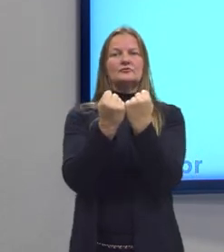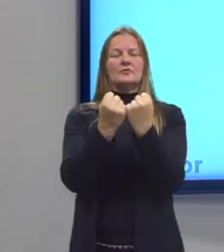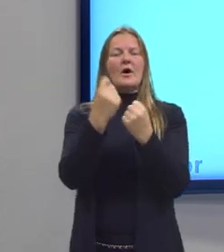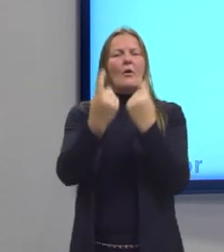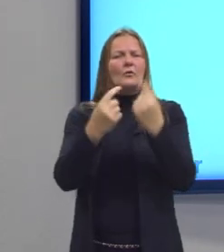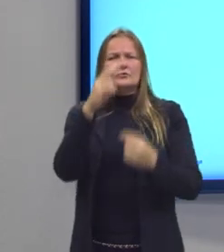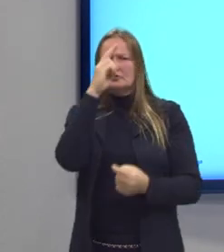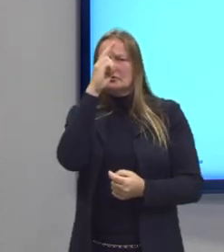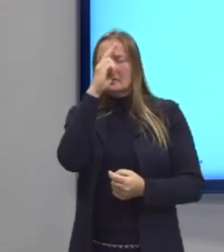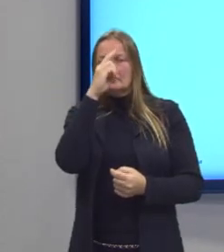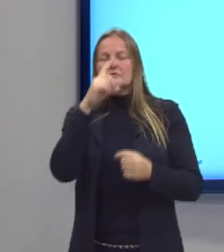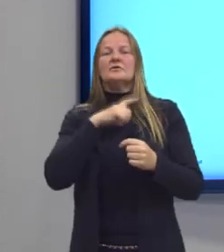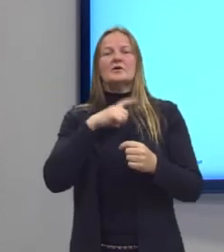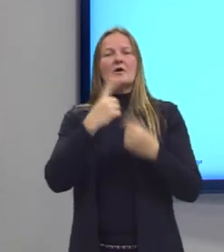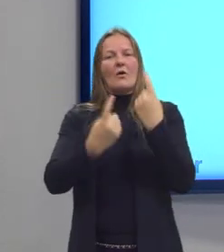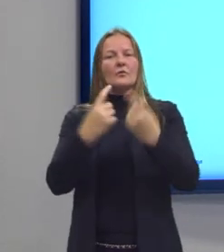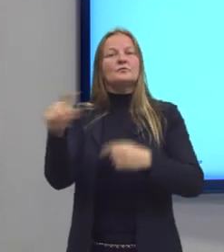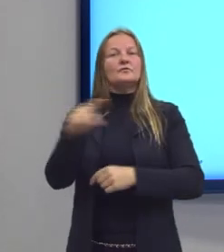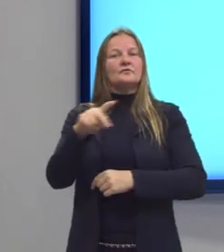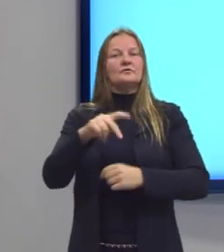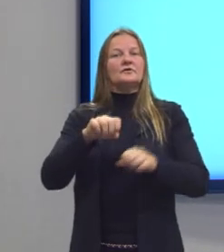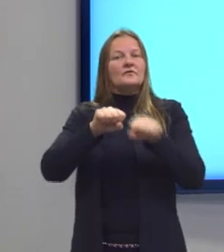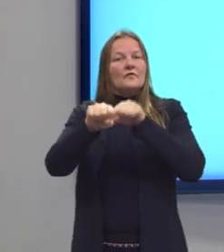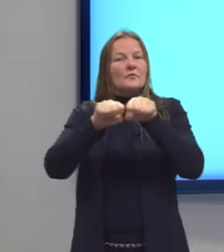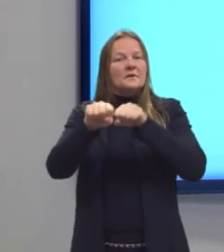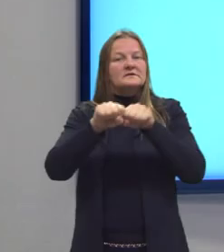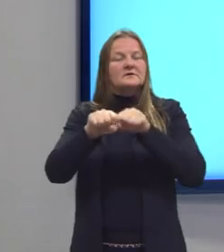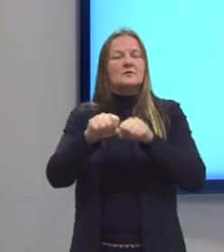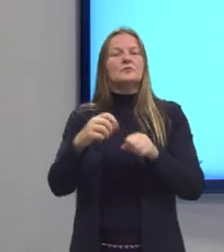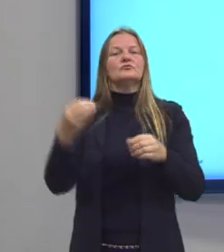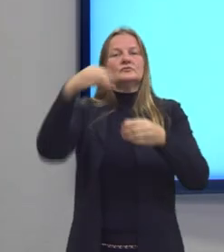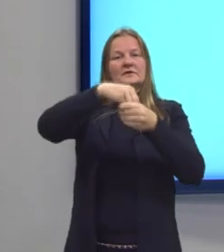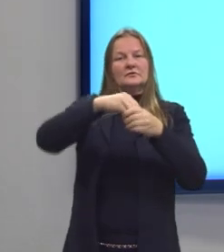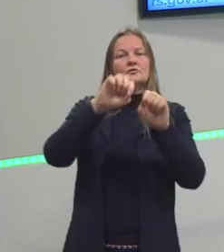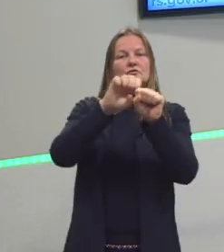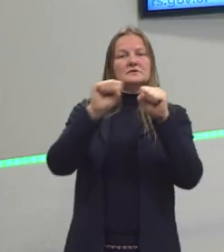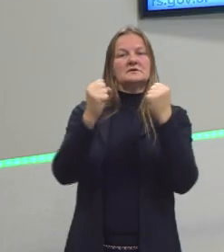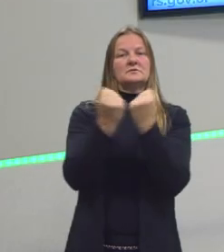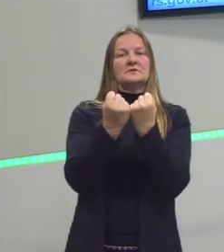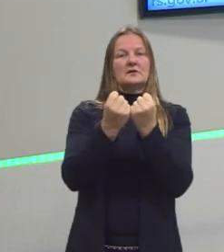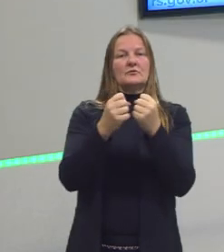médio, tem muitos professores que tiveram a formação nos seminários.